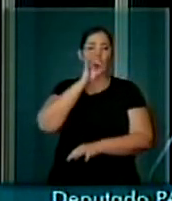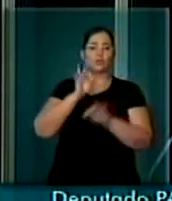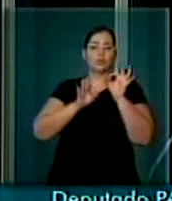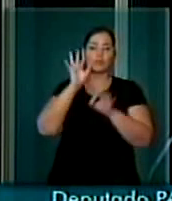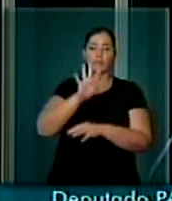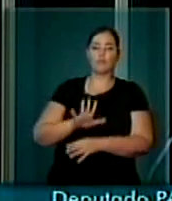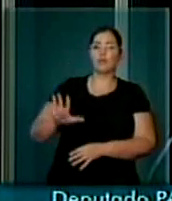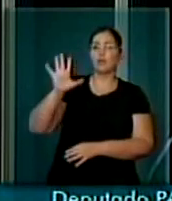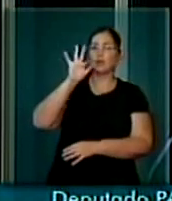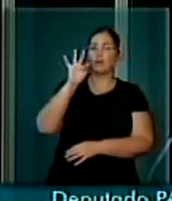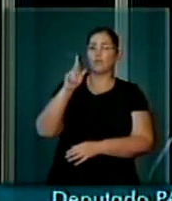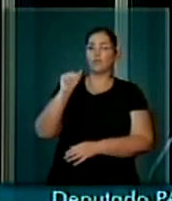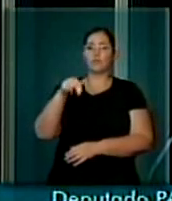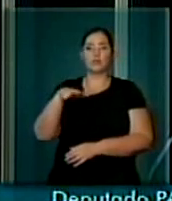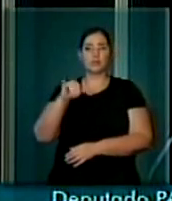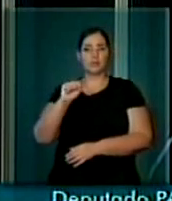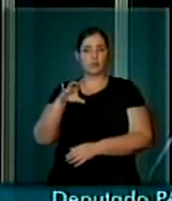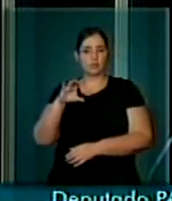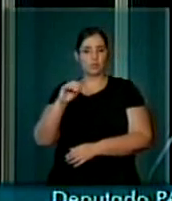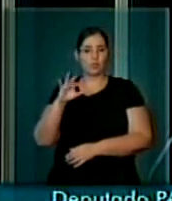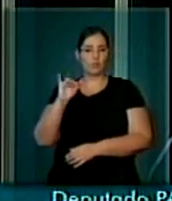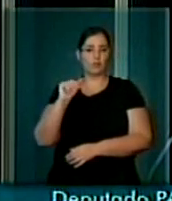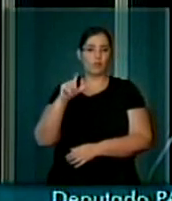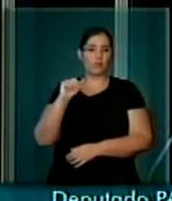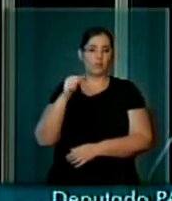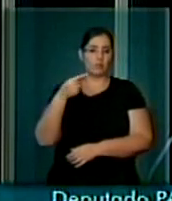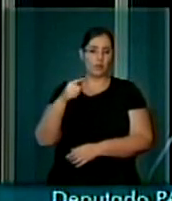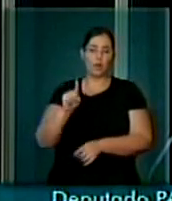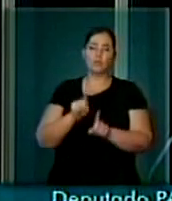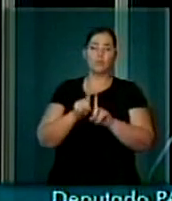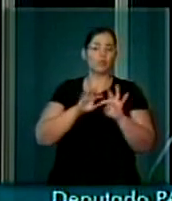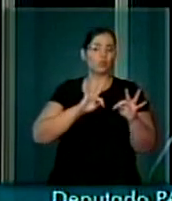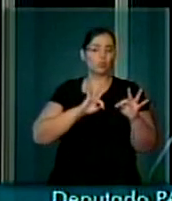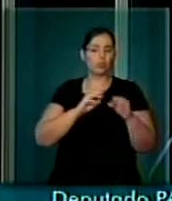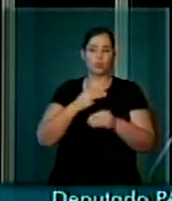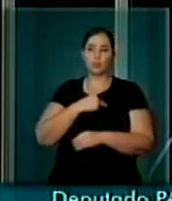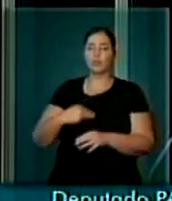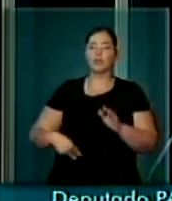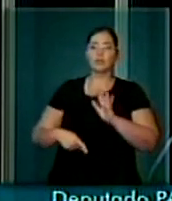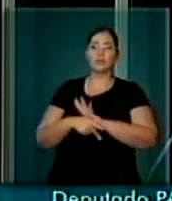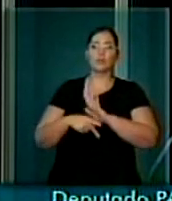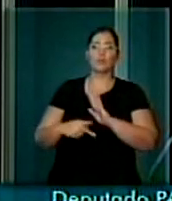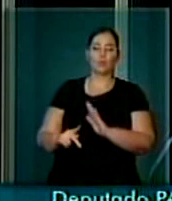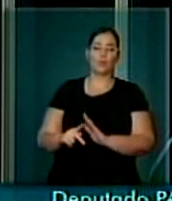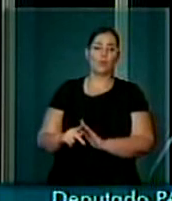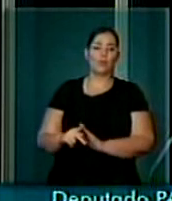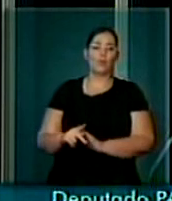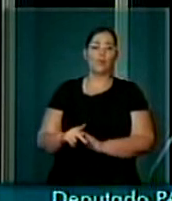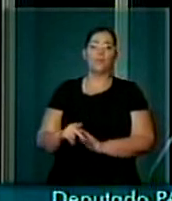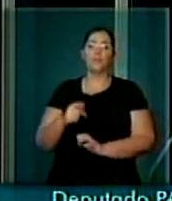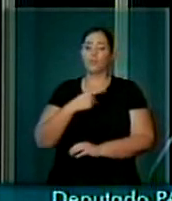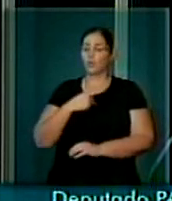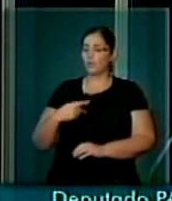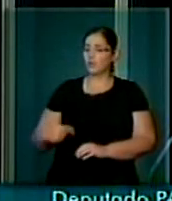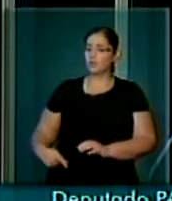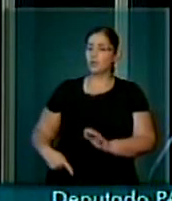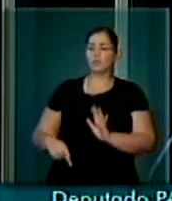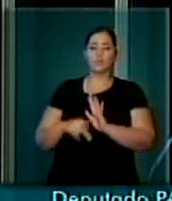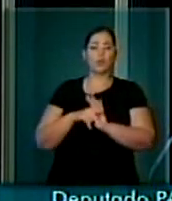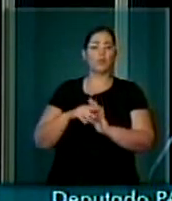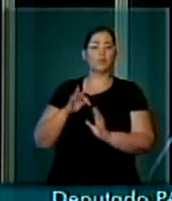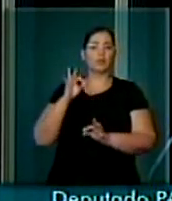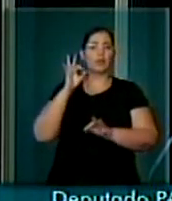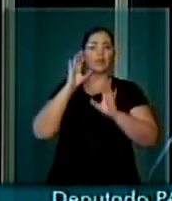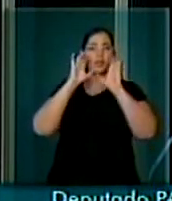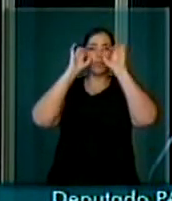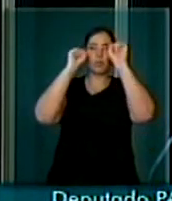Francisco Falcão, outros ministros daquela corte, do presidente dos tribunais regionais